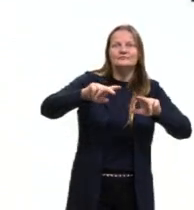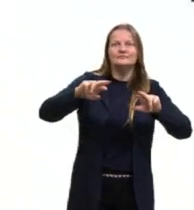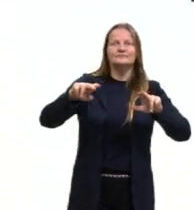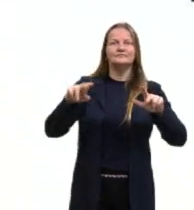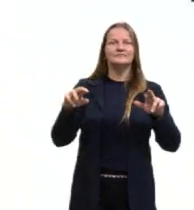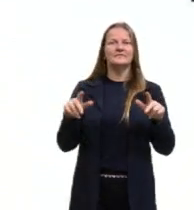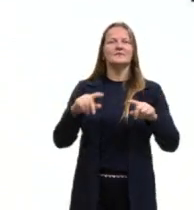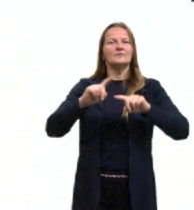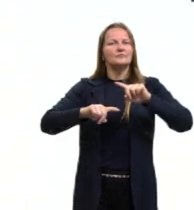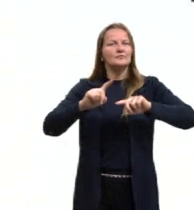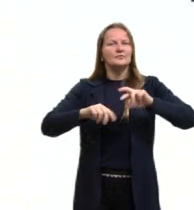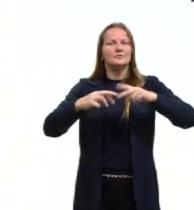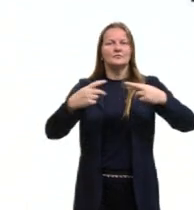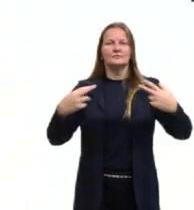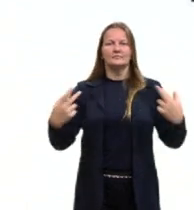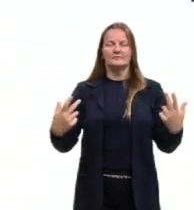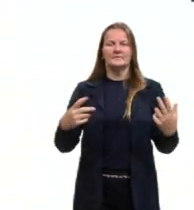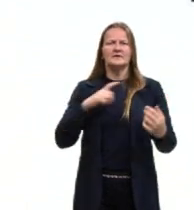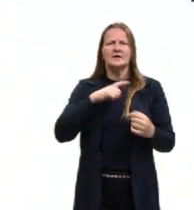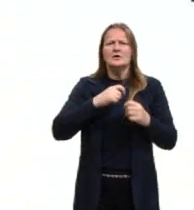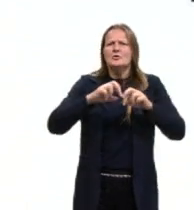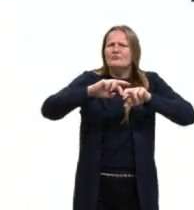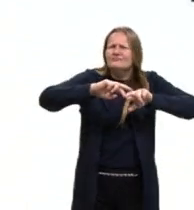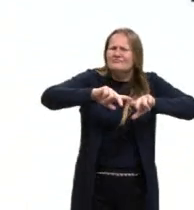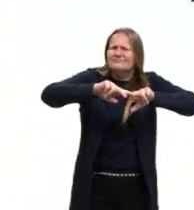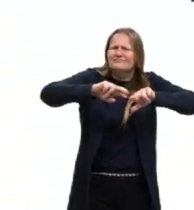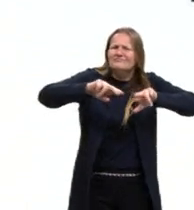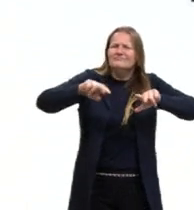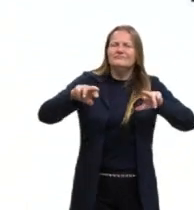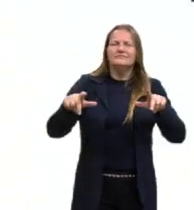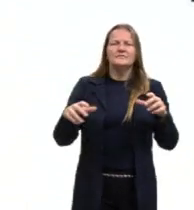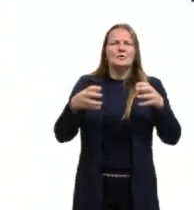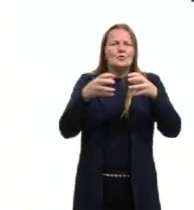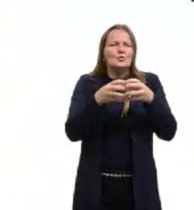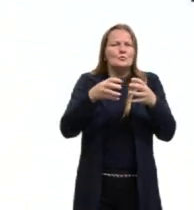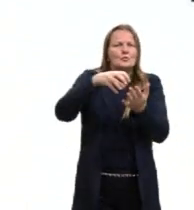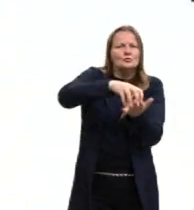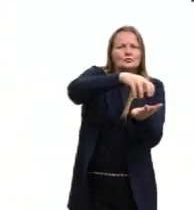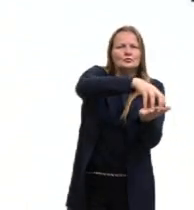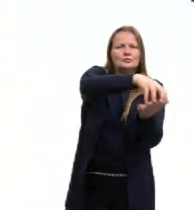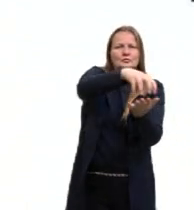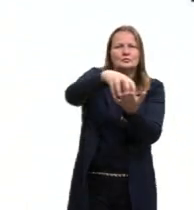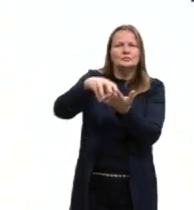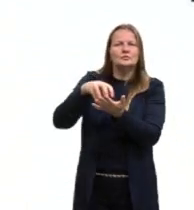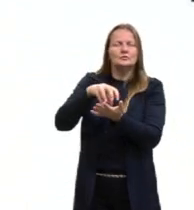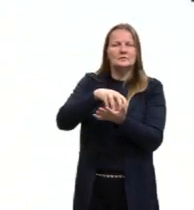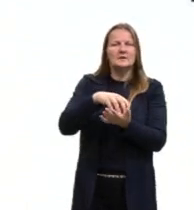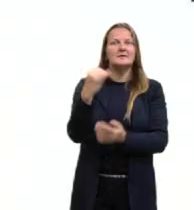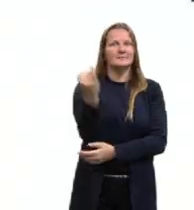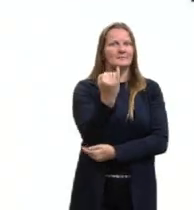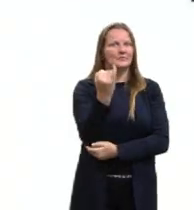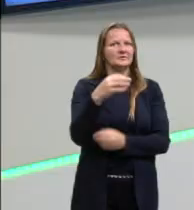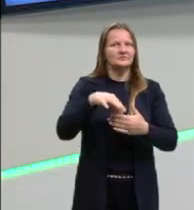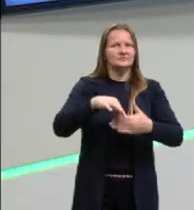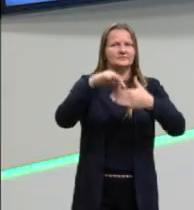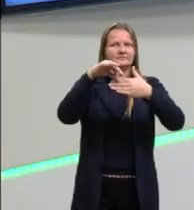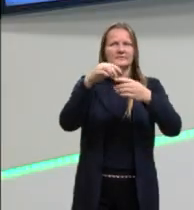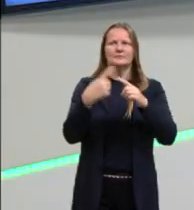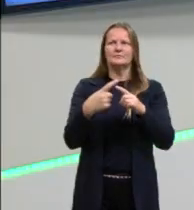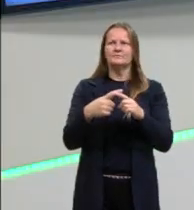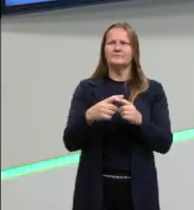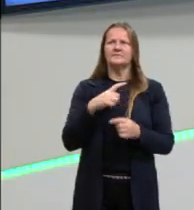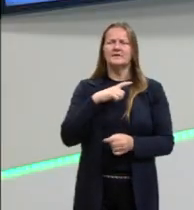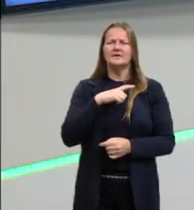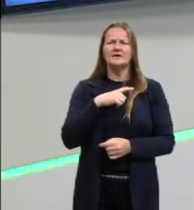realizadas e a ampla diversidade de tribos. Acho bem importante a gente destacar aqui porque, assim,